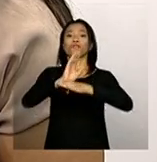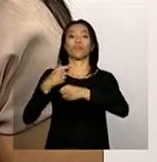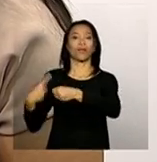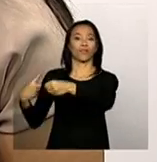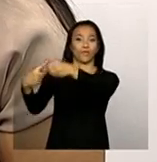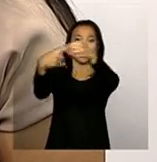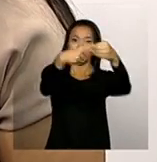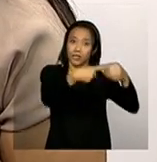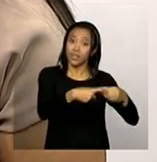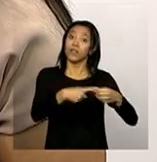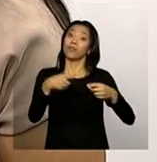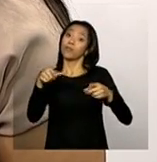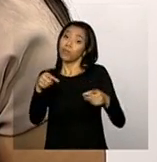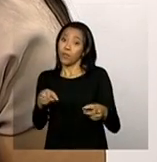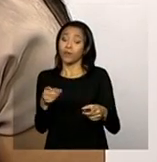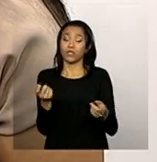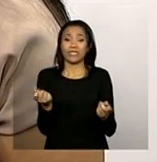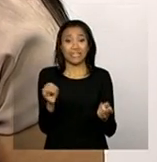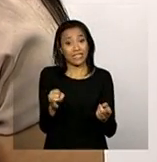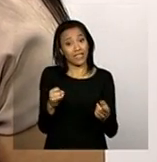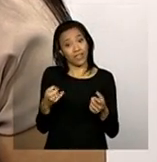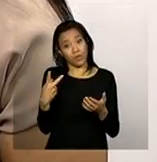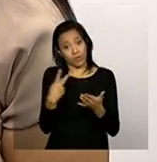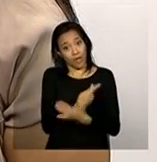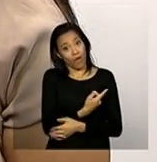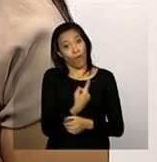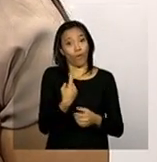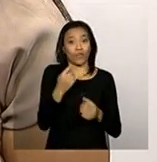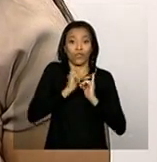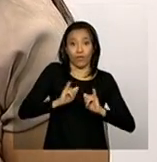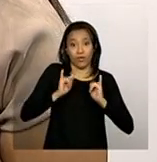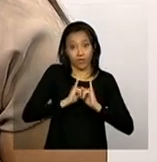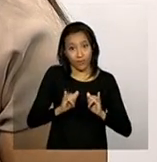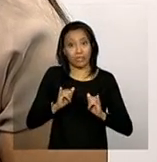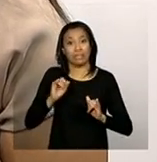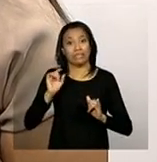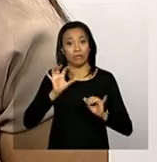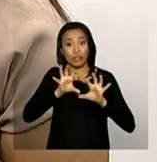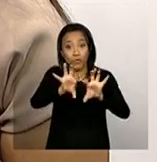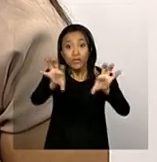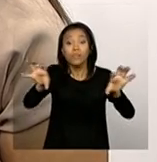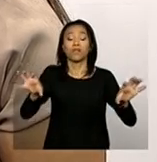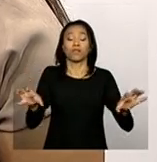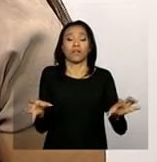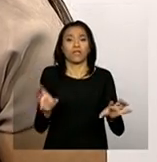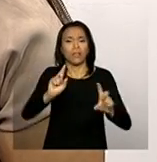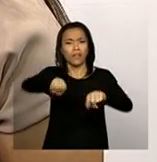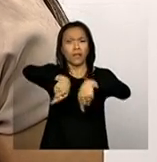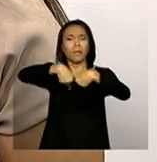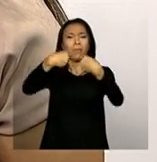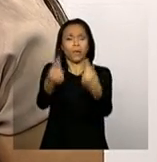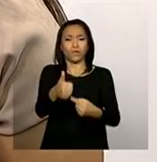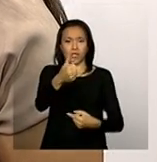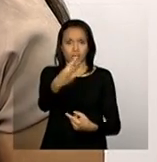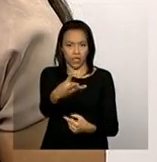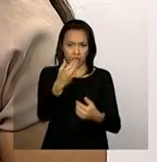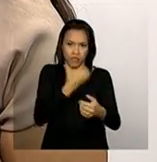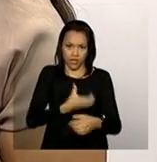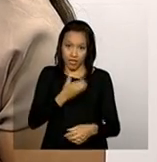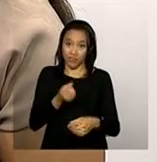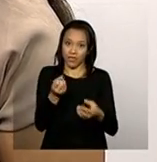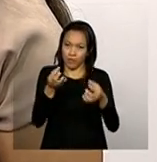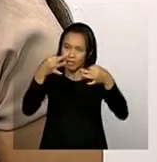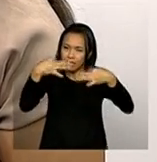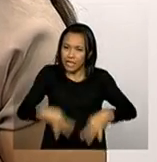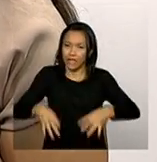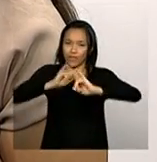direto se ele preencheu inadequadamente. Mas aí, depois do dia 13 de dezembro, se ele preencher adequadamente, a gente